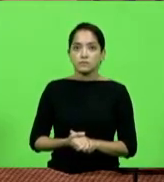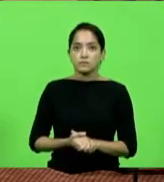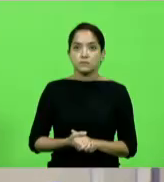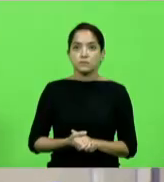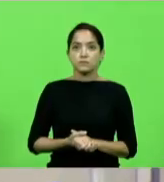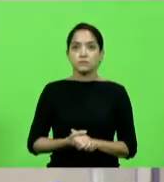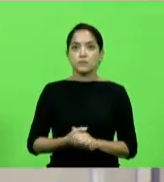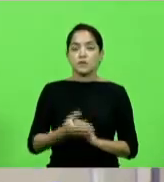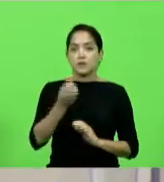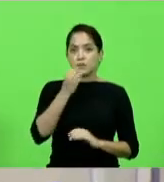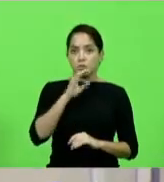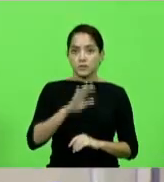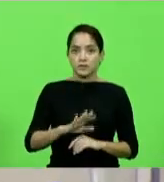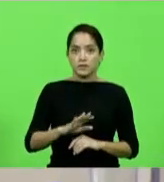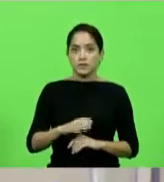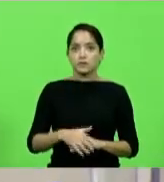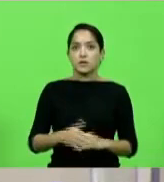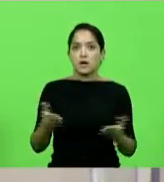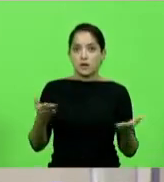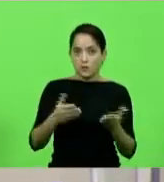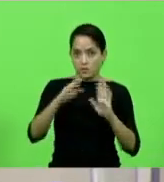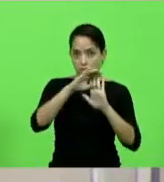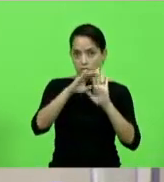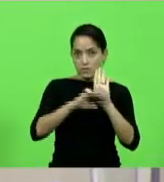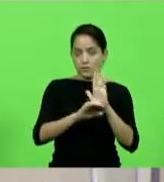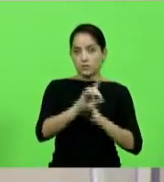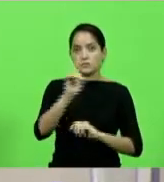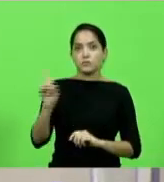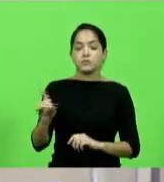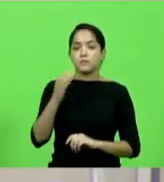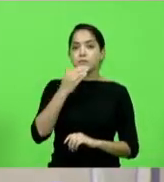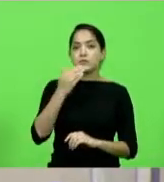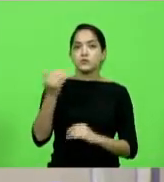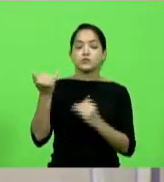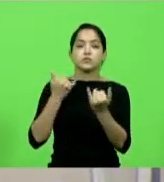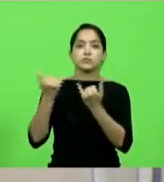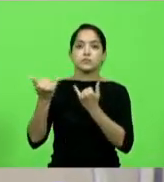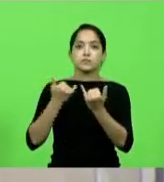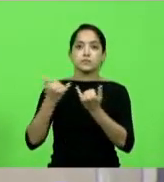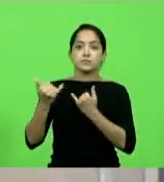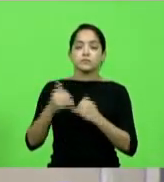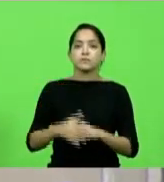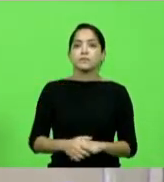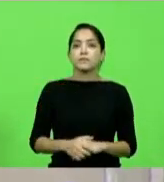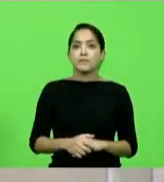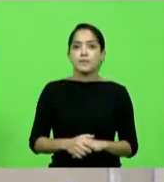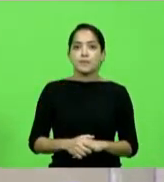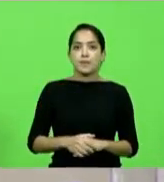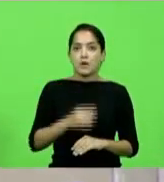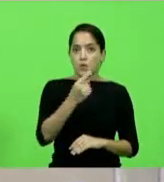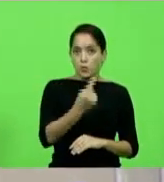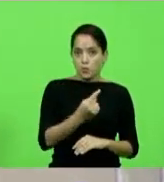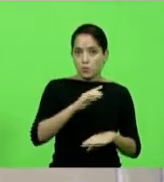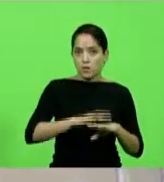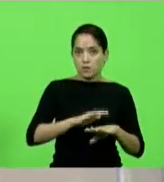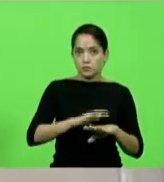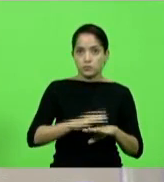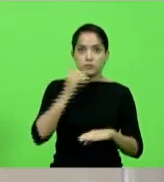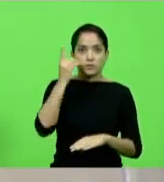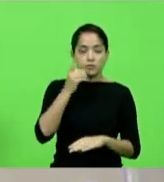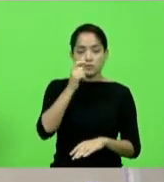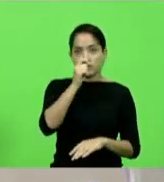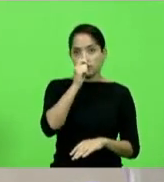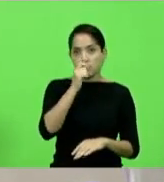Boa tarde a todos, passamos a ordem do dia, pedidos de informação, pedido de informação 1, autor deputado João Amin,